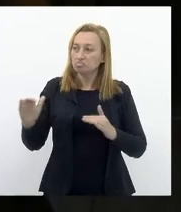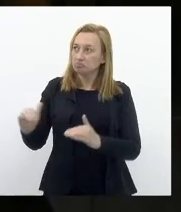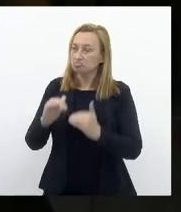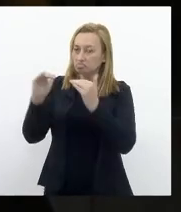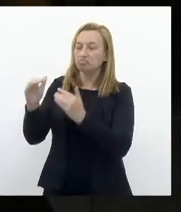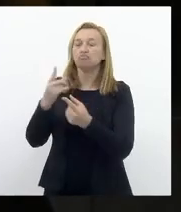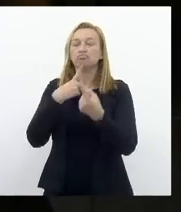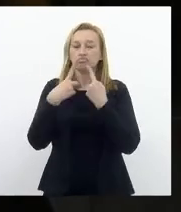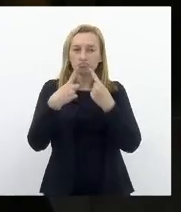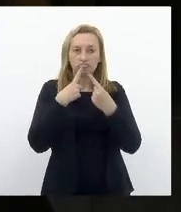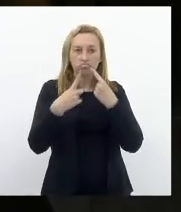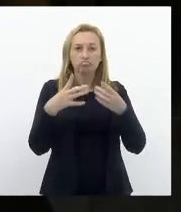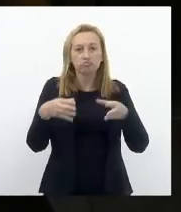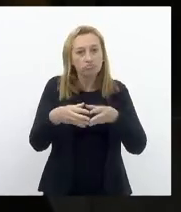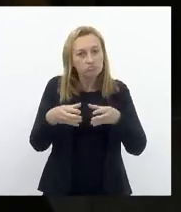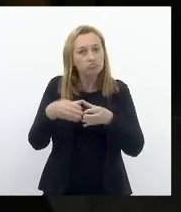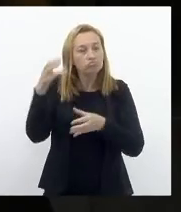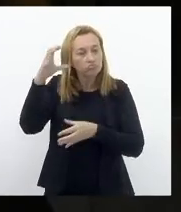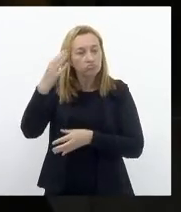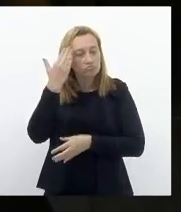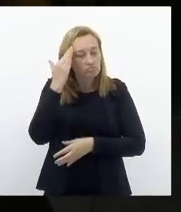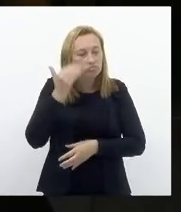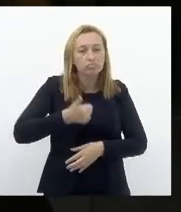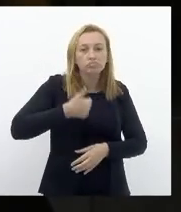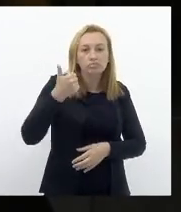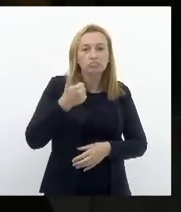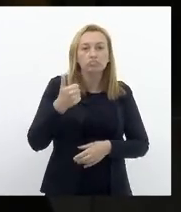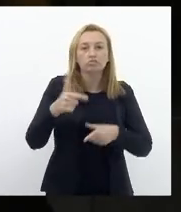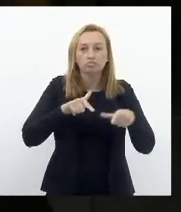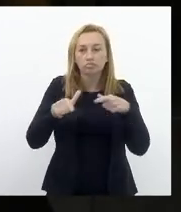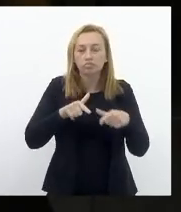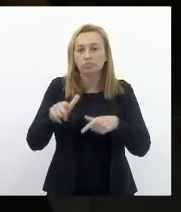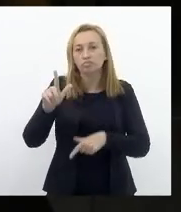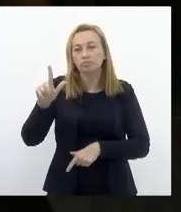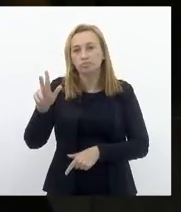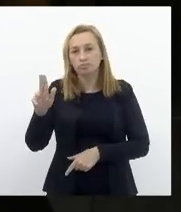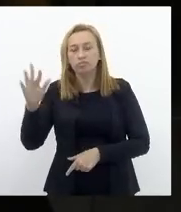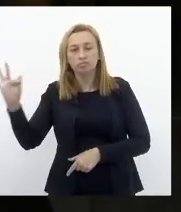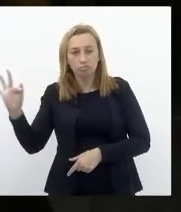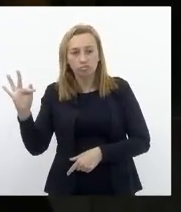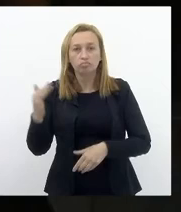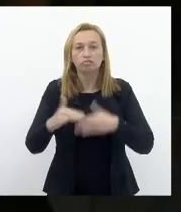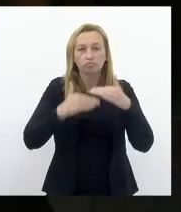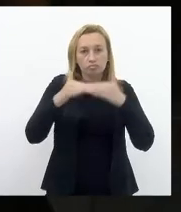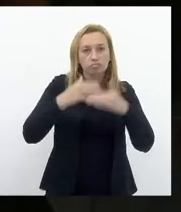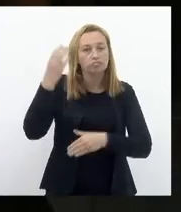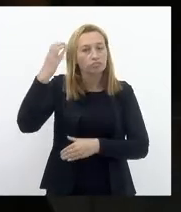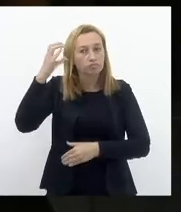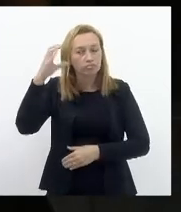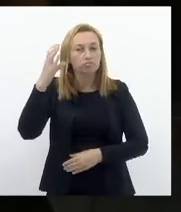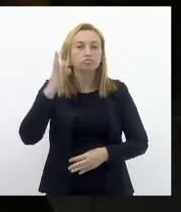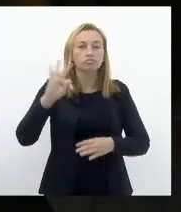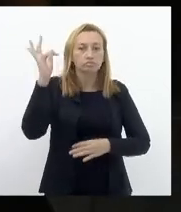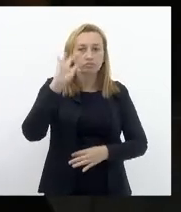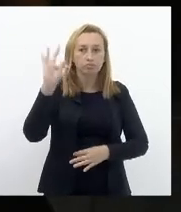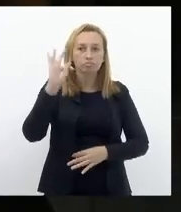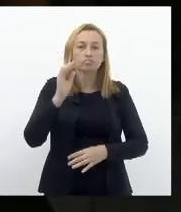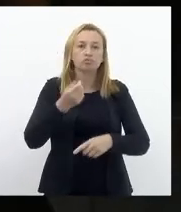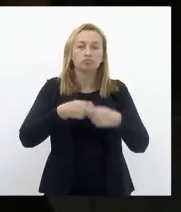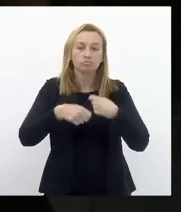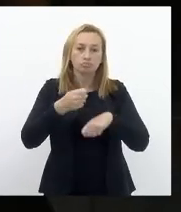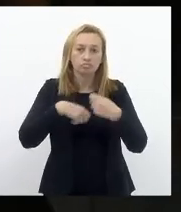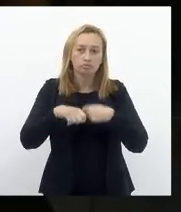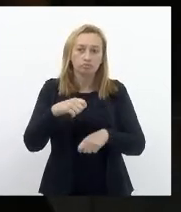diálogo Com a comunidade científica E entendendo bem O papel da UF Também Do desenvolvimento Científico Tecnológico E econômico E social Do Rio de Janeiro